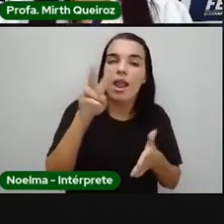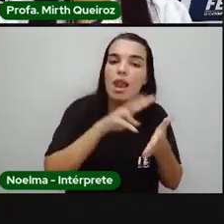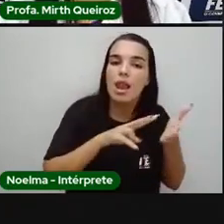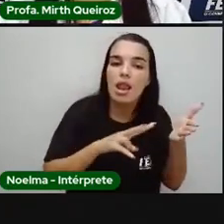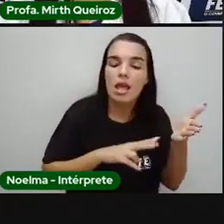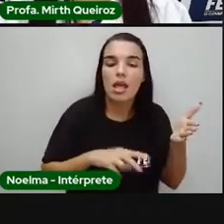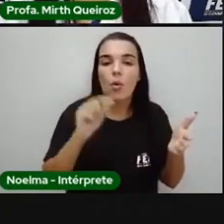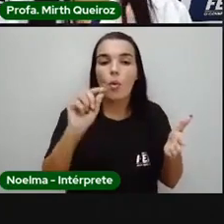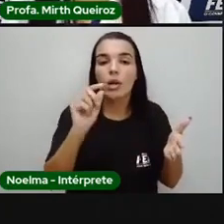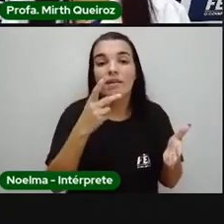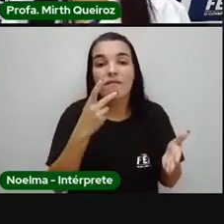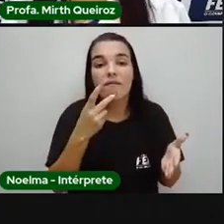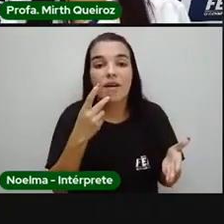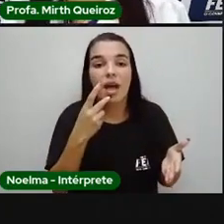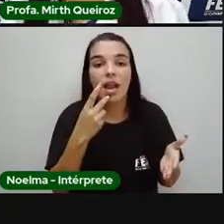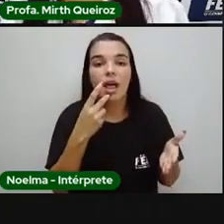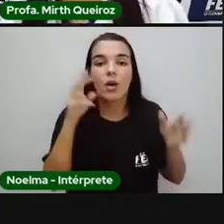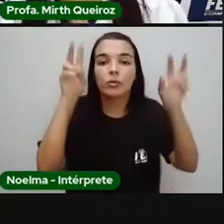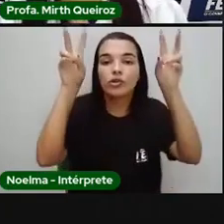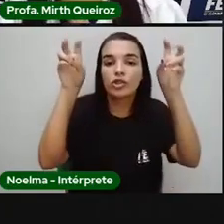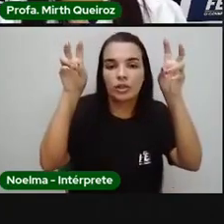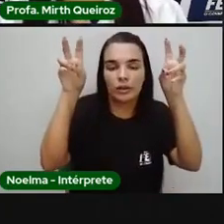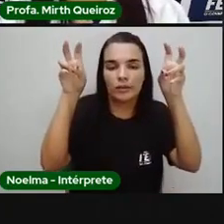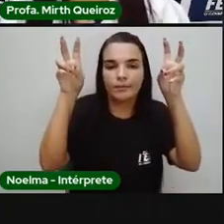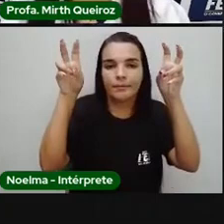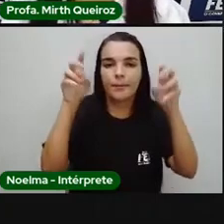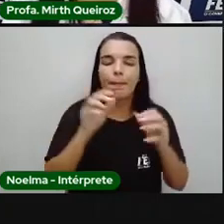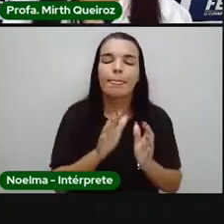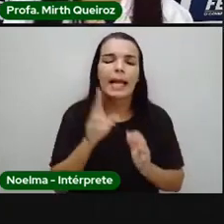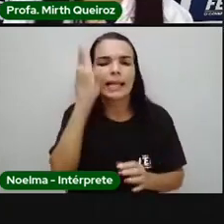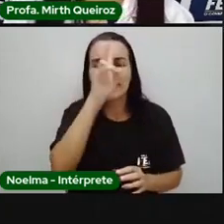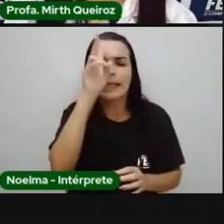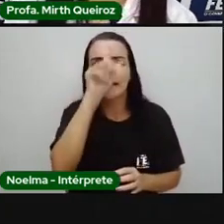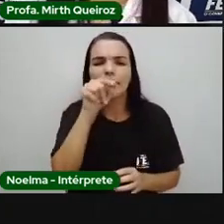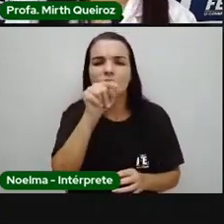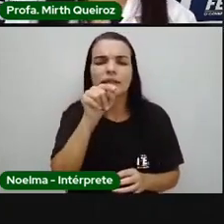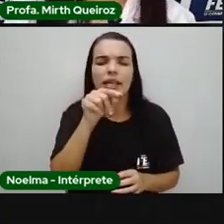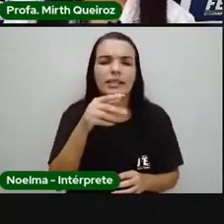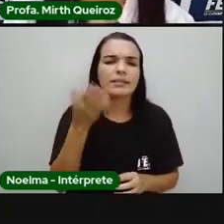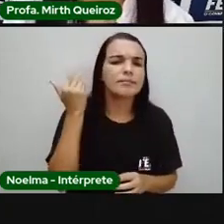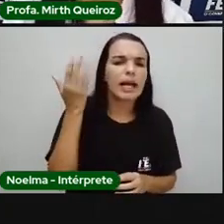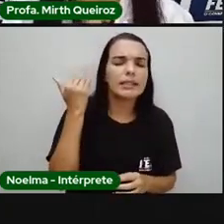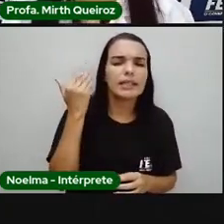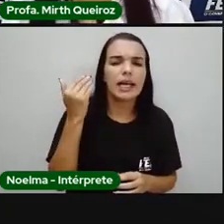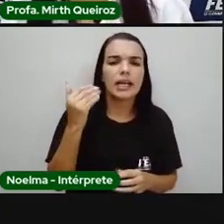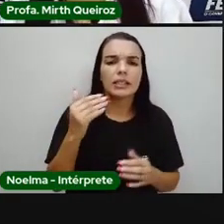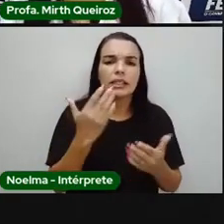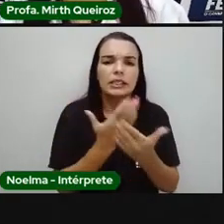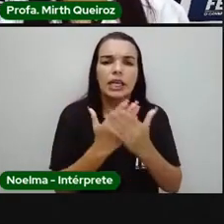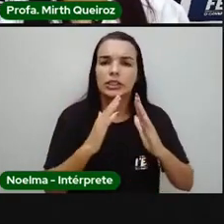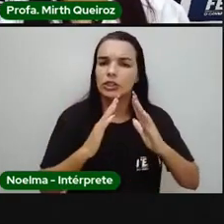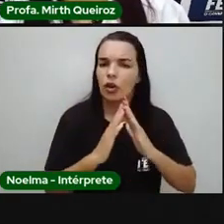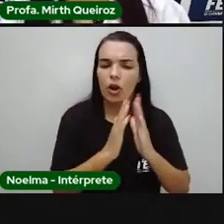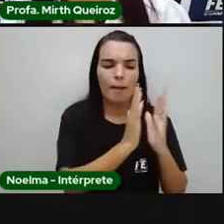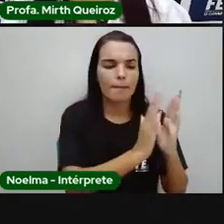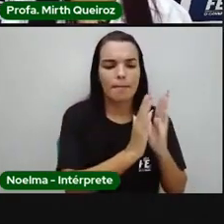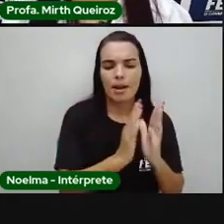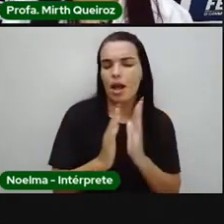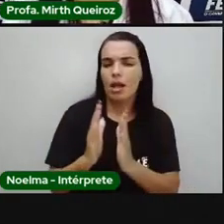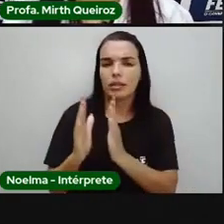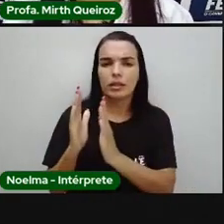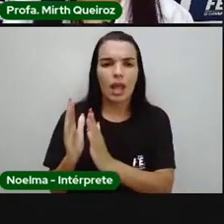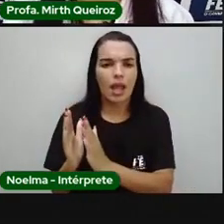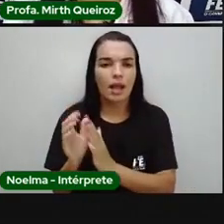título do texto? Quando vocês estavam lá na escola, que vocês visitavam a biblioteca da escola, ou quem já visitou uma